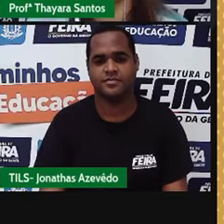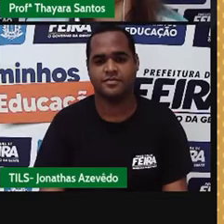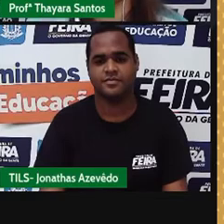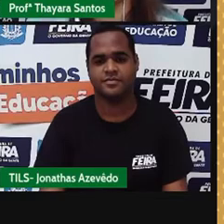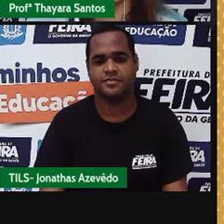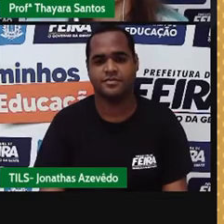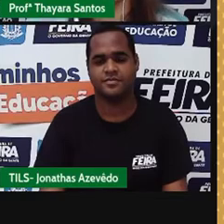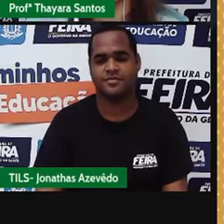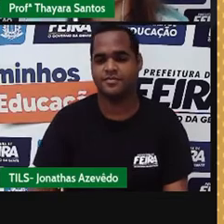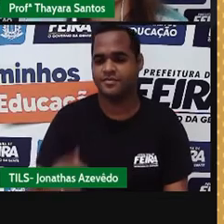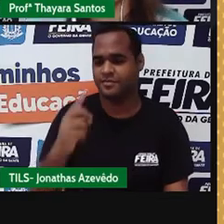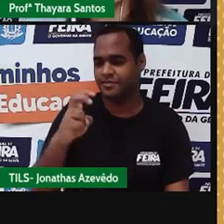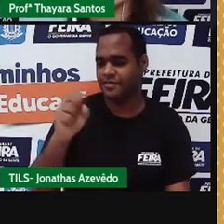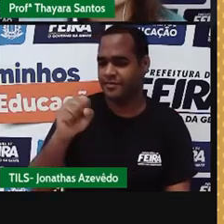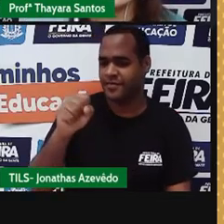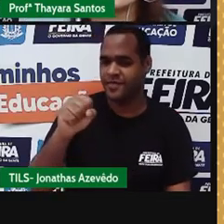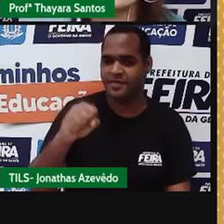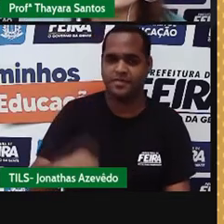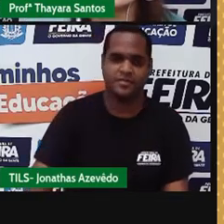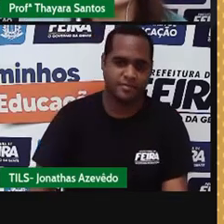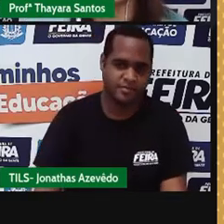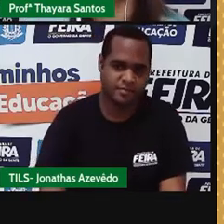15 segundos agora.